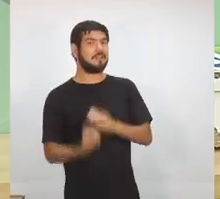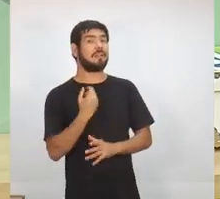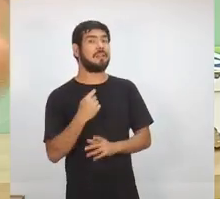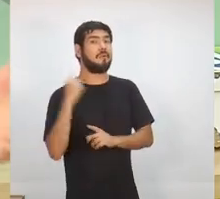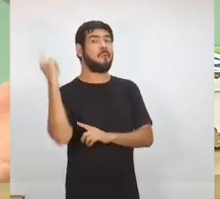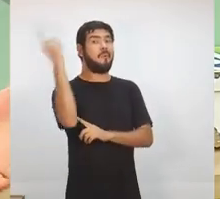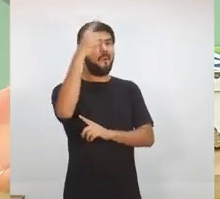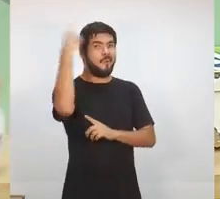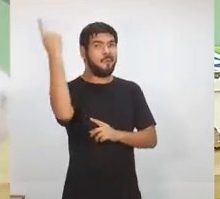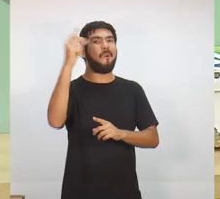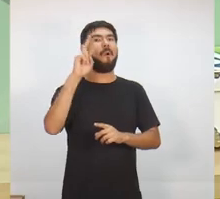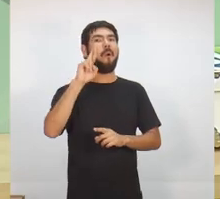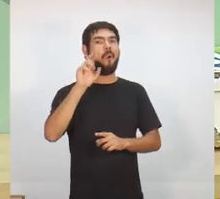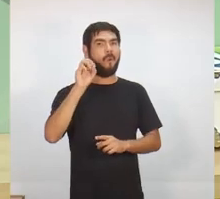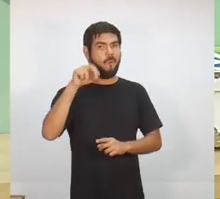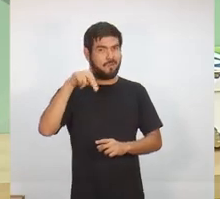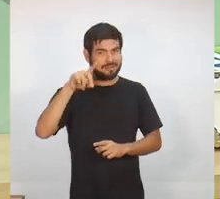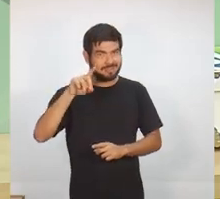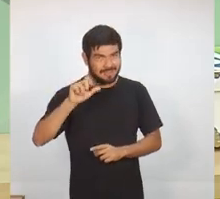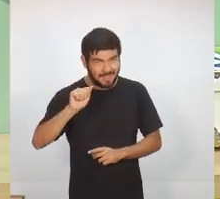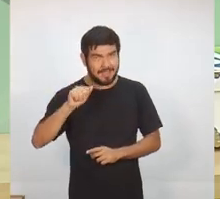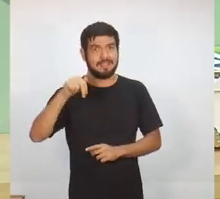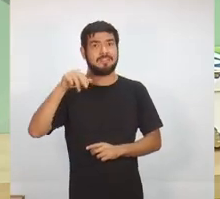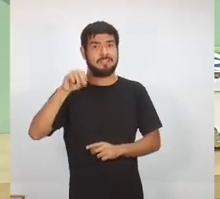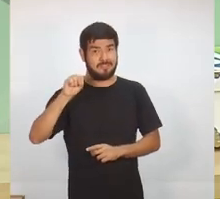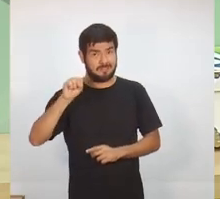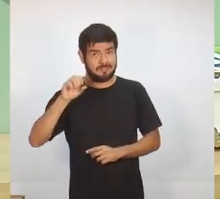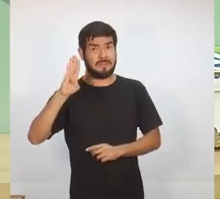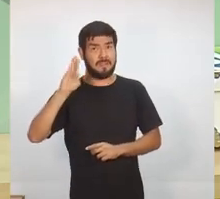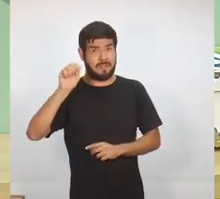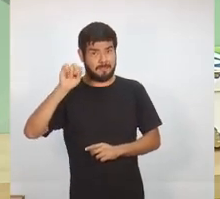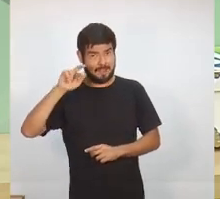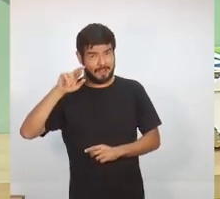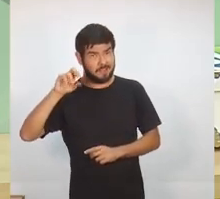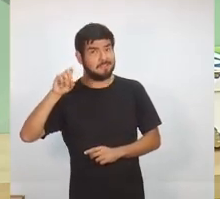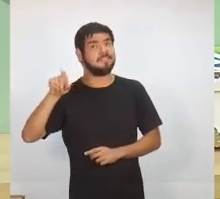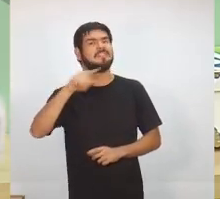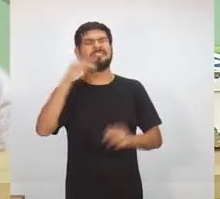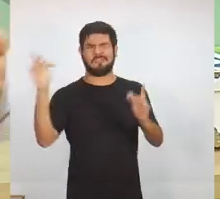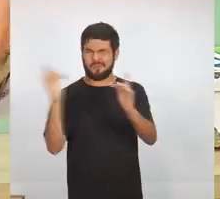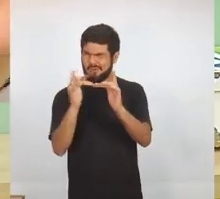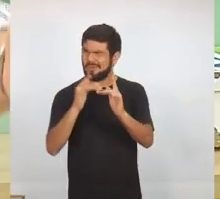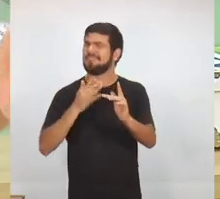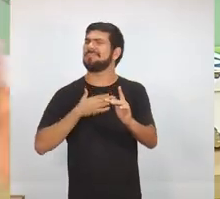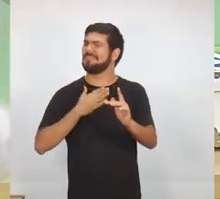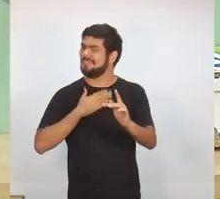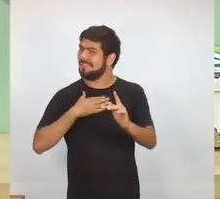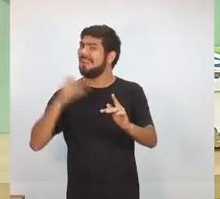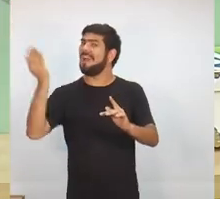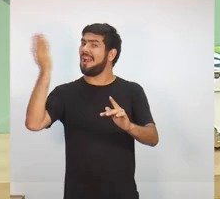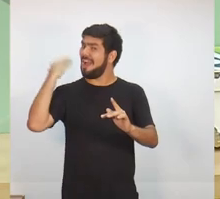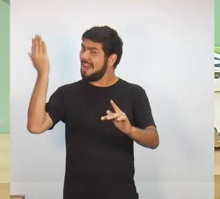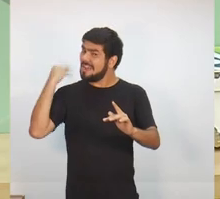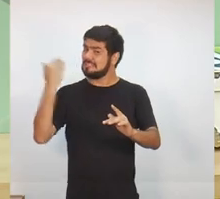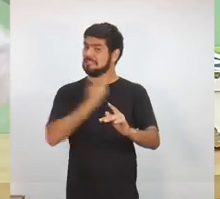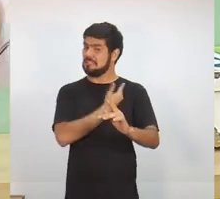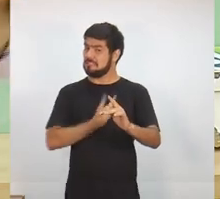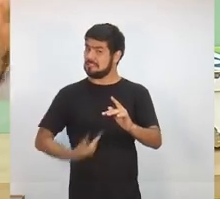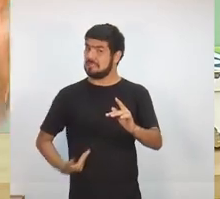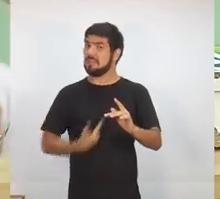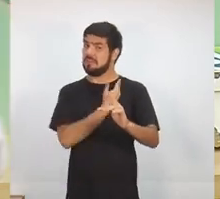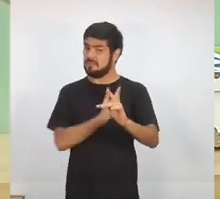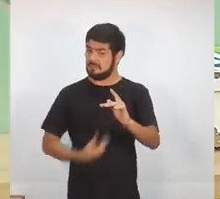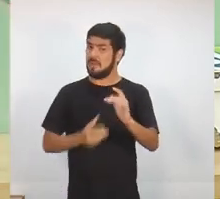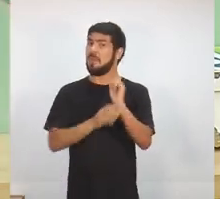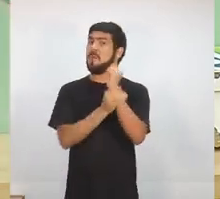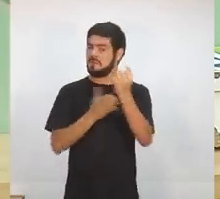vocês podem até discordar de mim em alguns pontos, mas é o de concordar que a segurança pública é um ponto alto do meu governo. Agora, eu